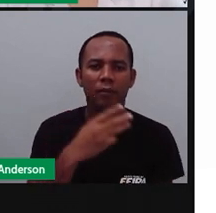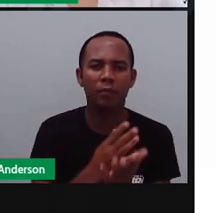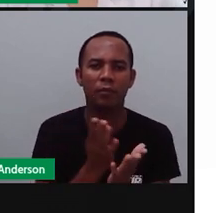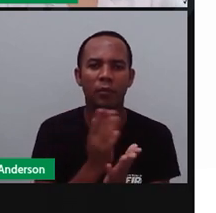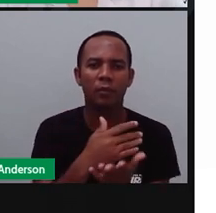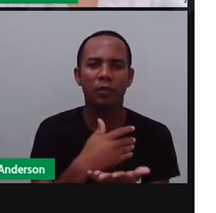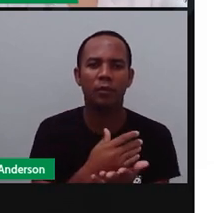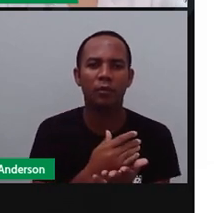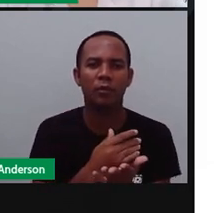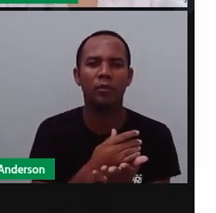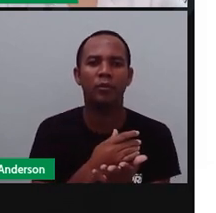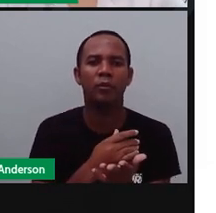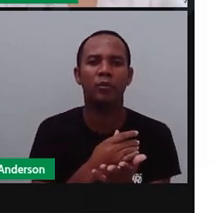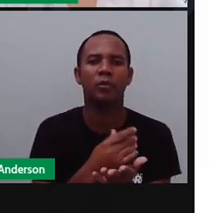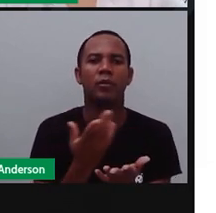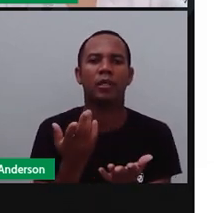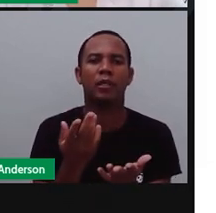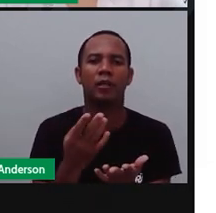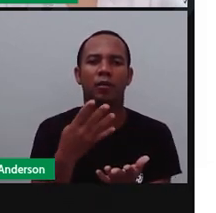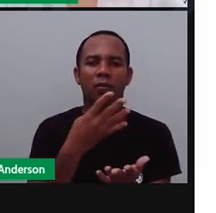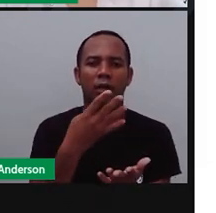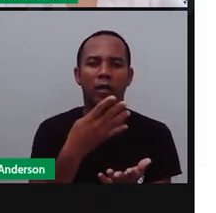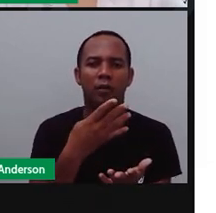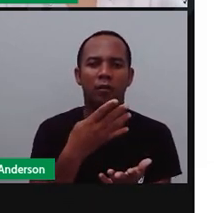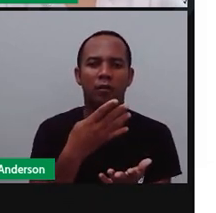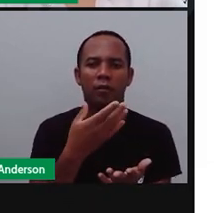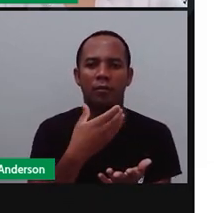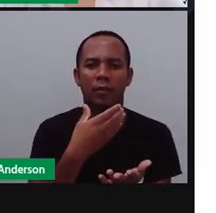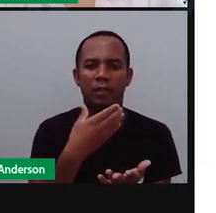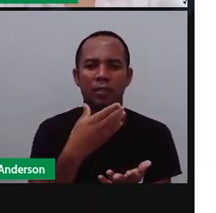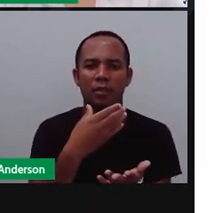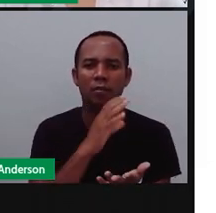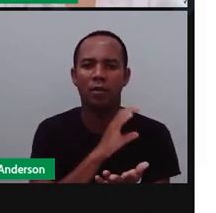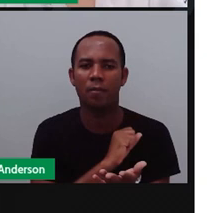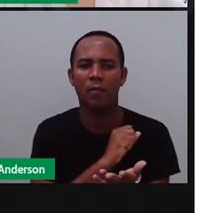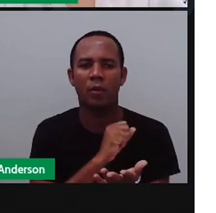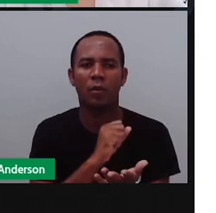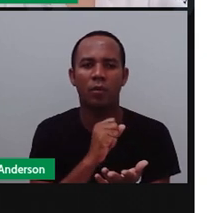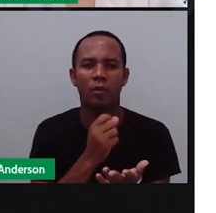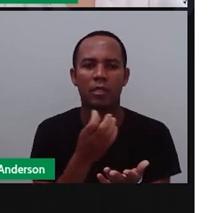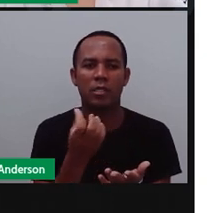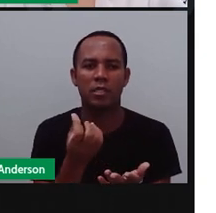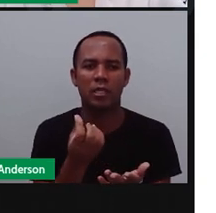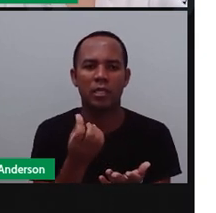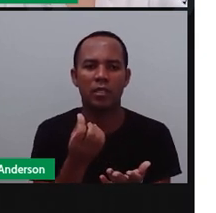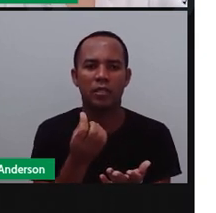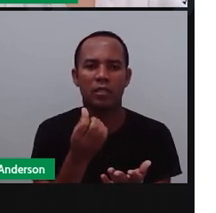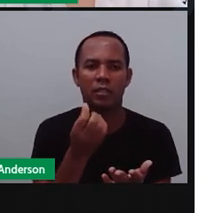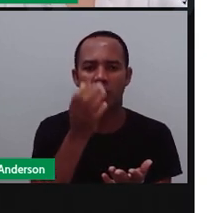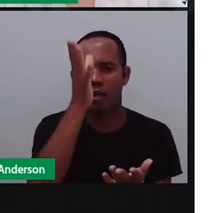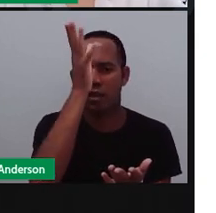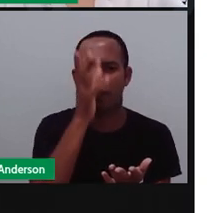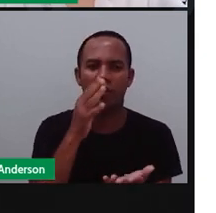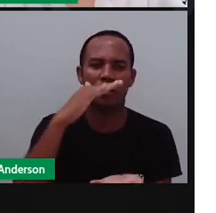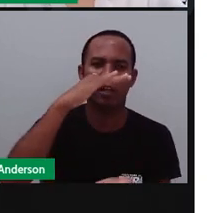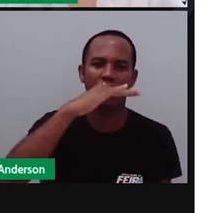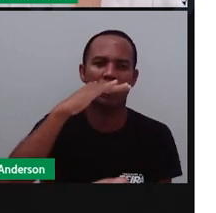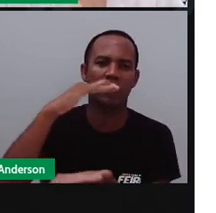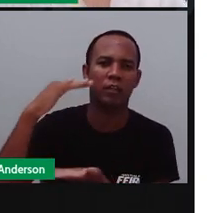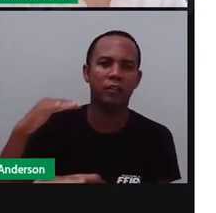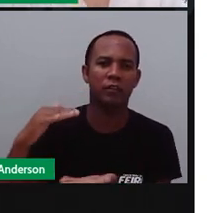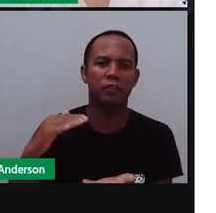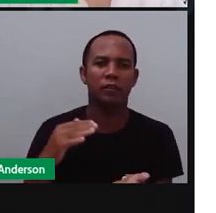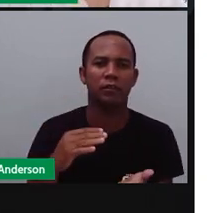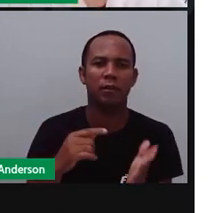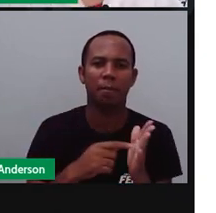refrigerantes. Pinte no gráfico abaixo os itens, né? Que a mãe de Juliana fez o quê? Que ela comprou.